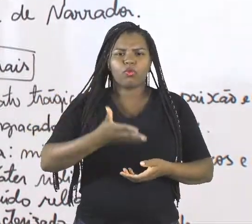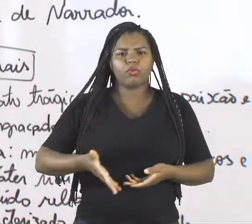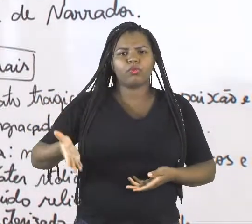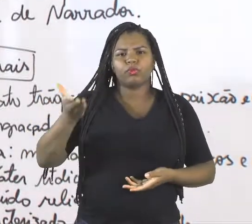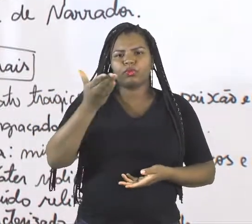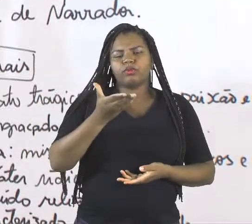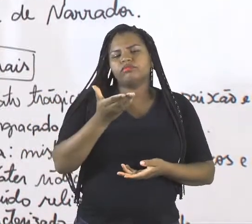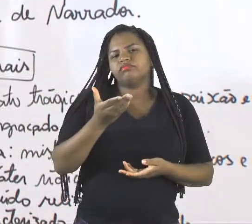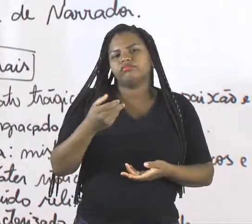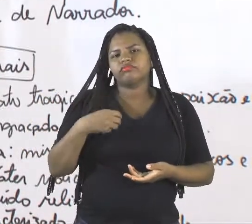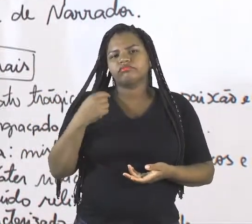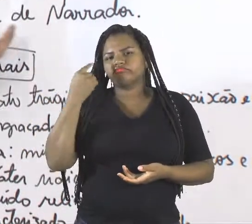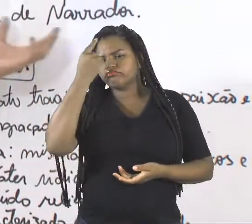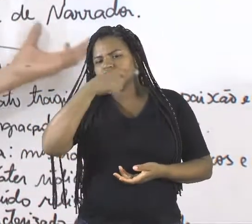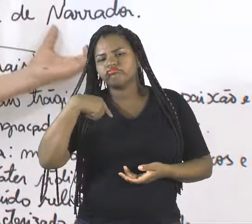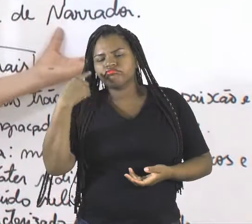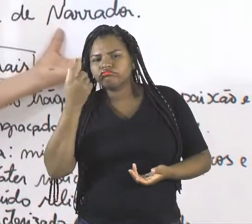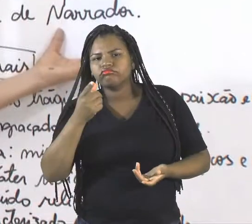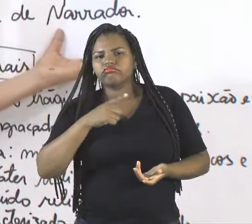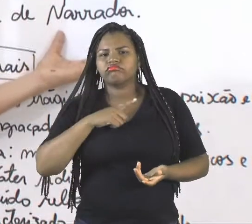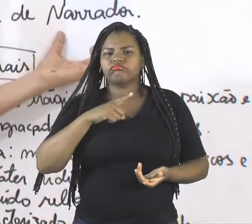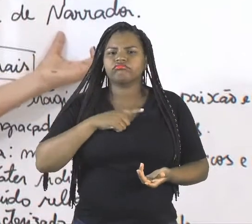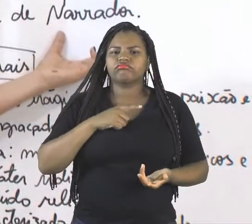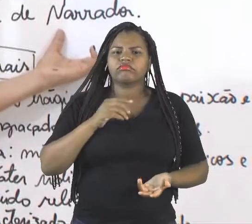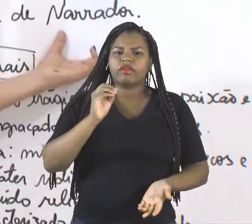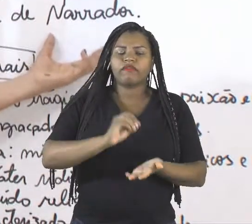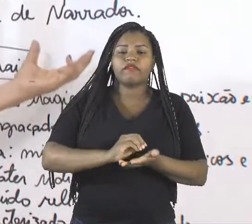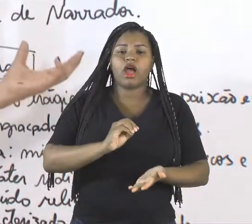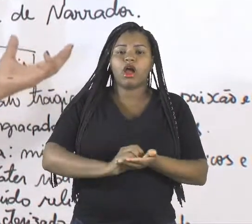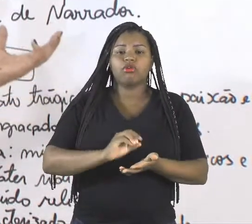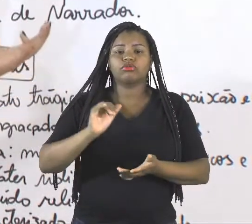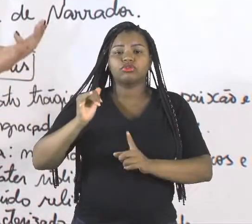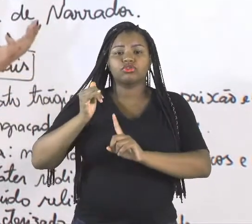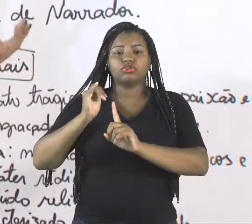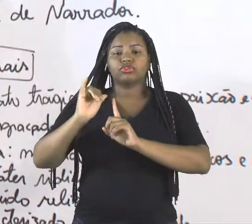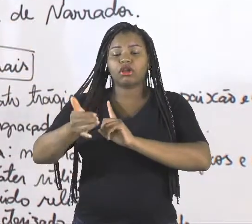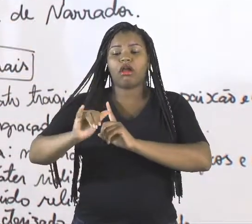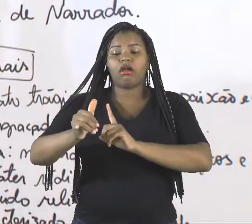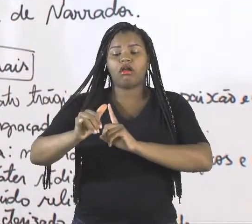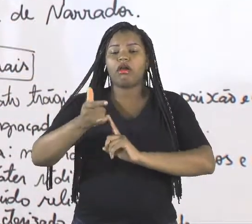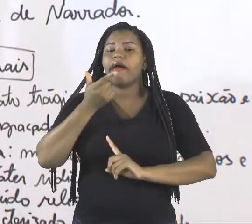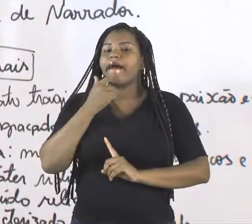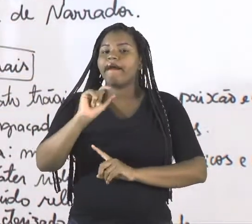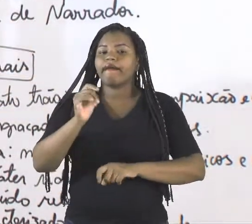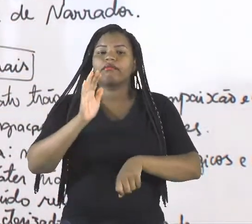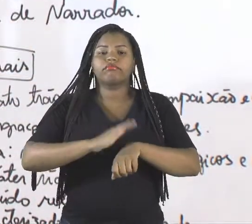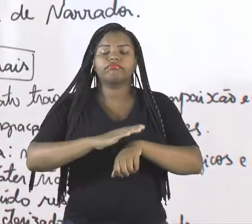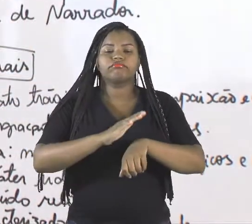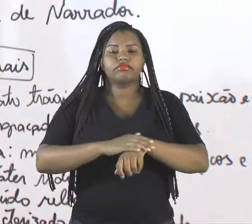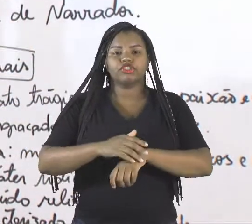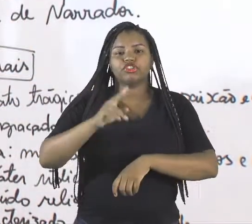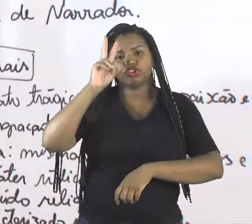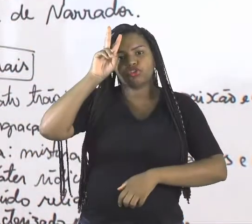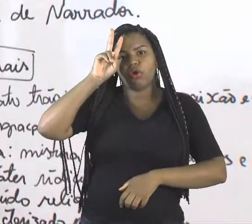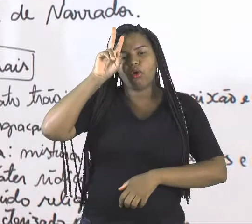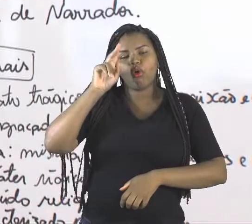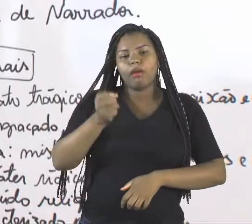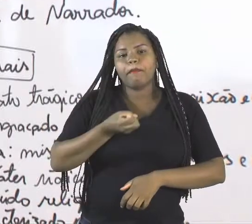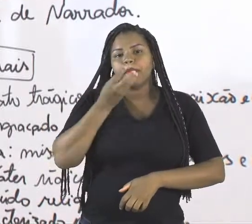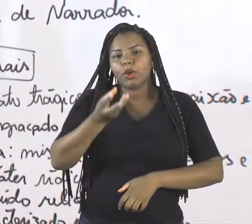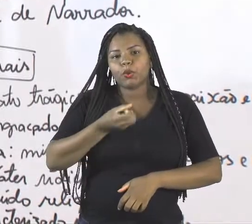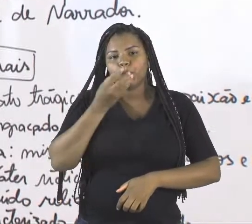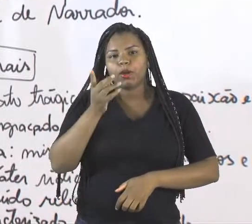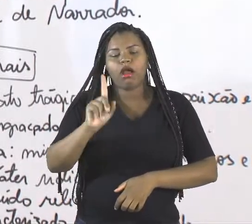fisionomia, tá? Ausência de narrador. Quem conta a própria história dentro dos textos teatrais são os próprios